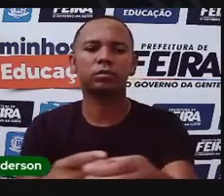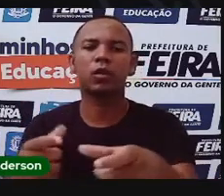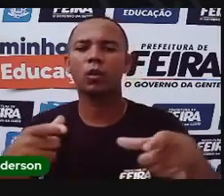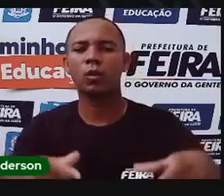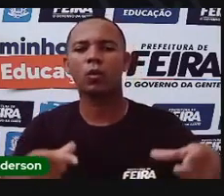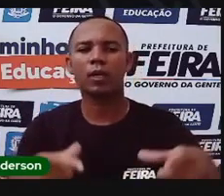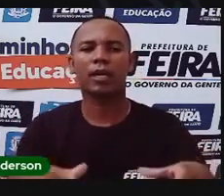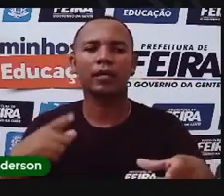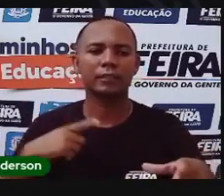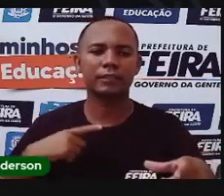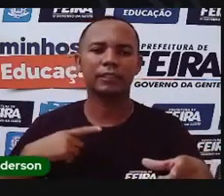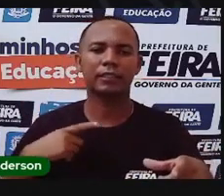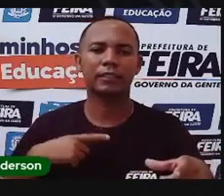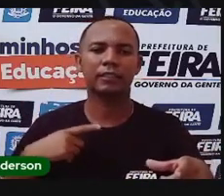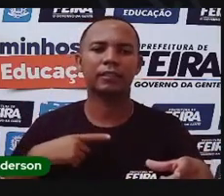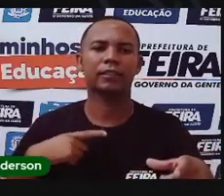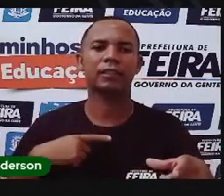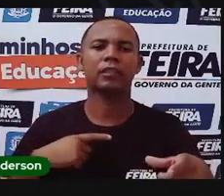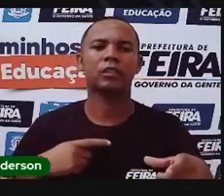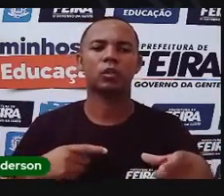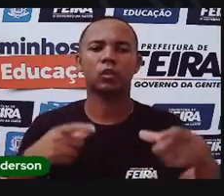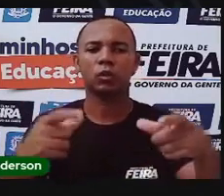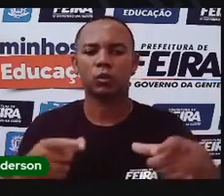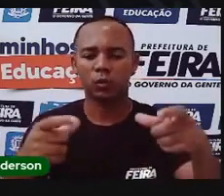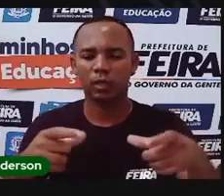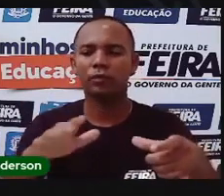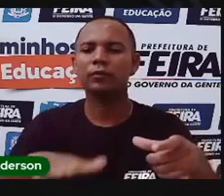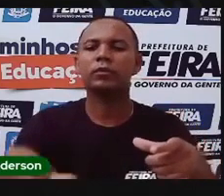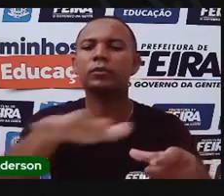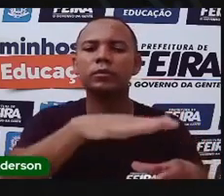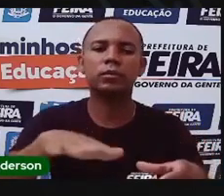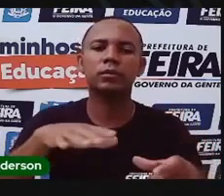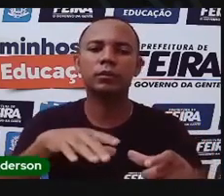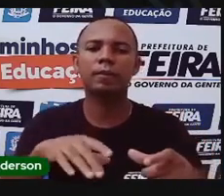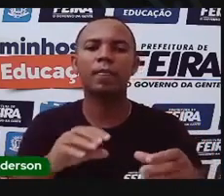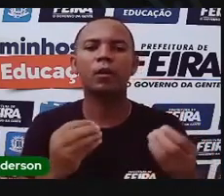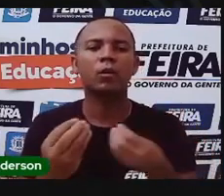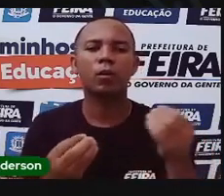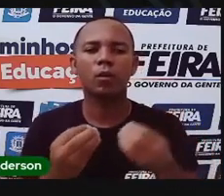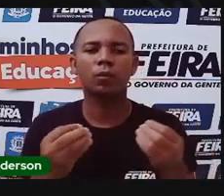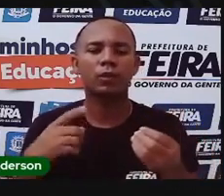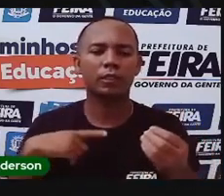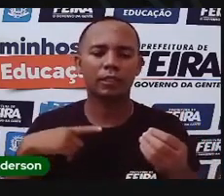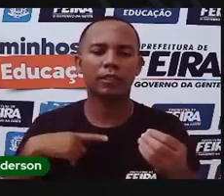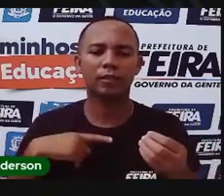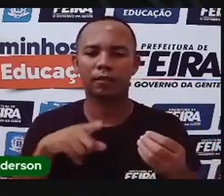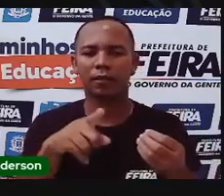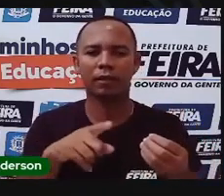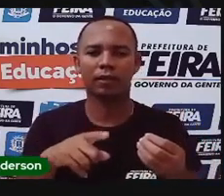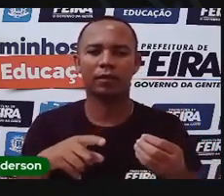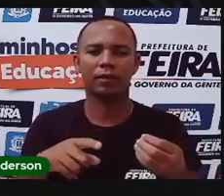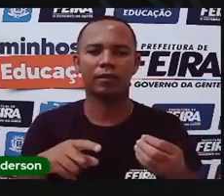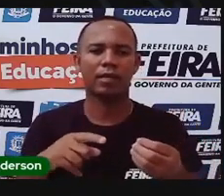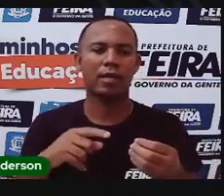onde tem, né? São José das Itapororocas que é a sede do distrito. E aí, essa sede, ela possui uma igreja que é uma igreja